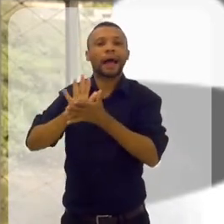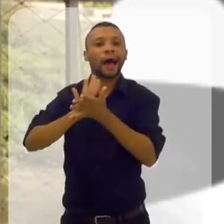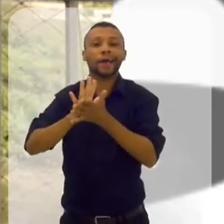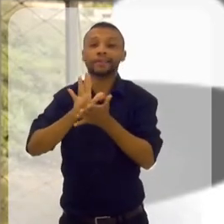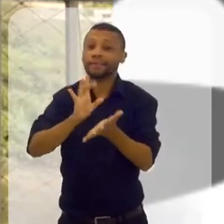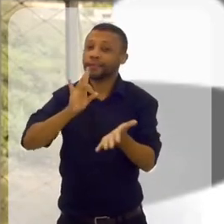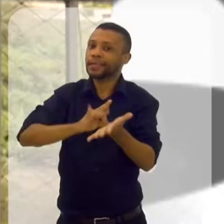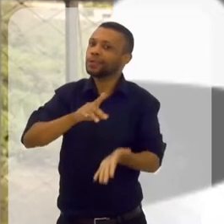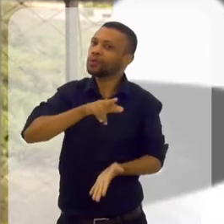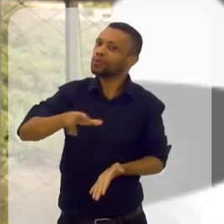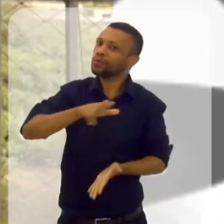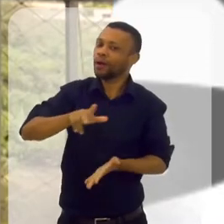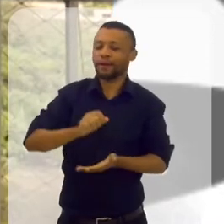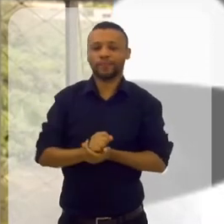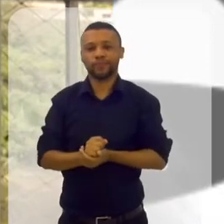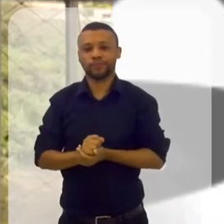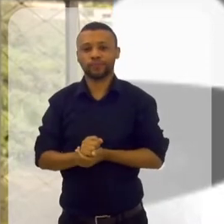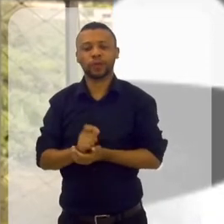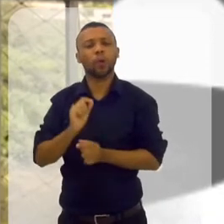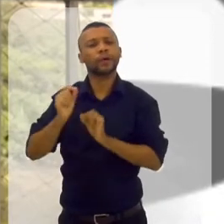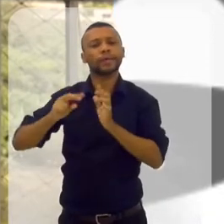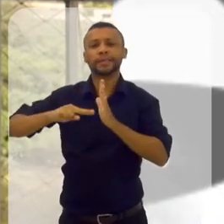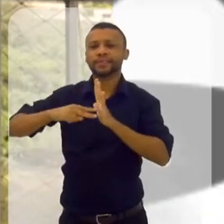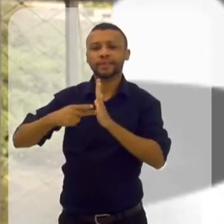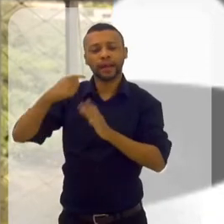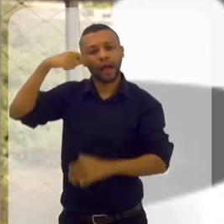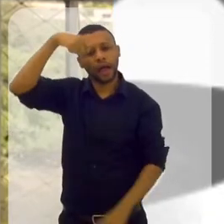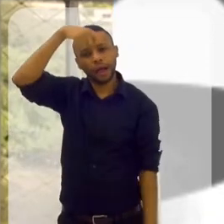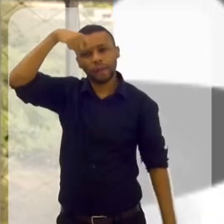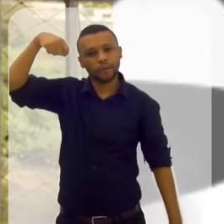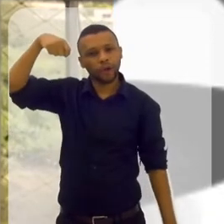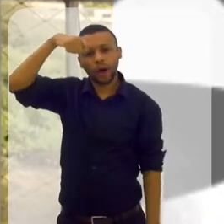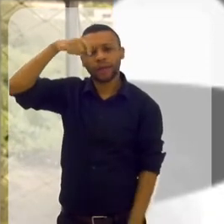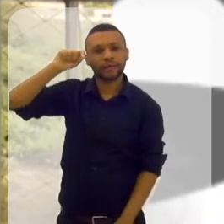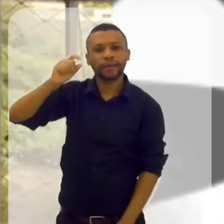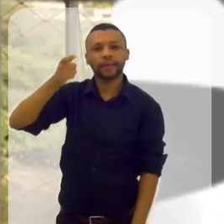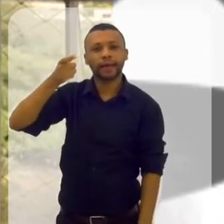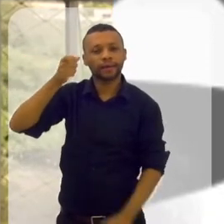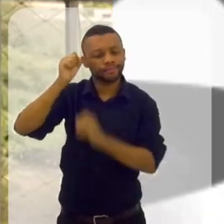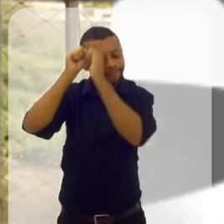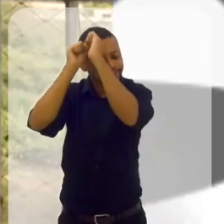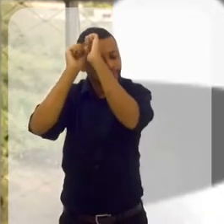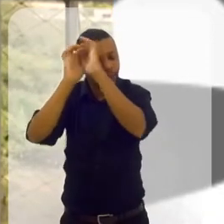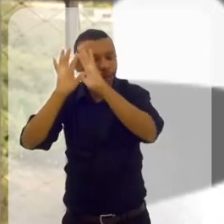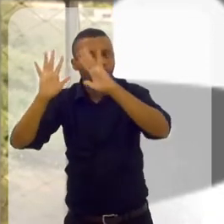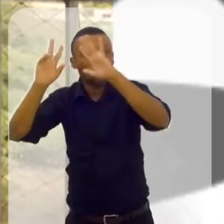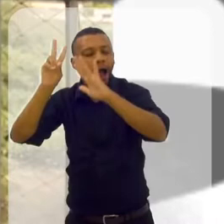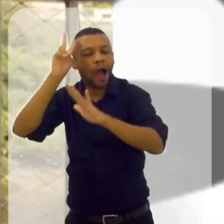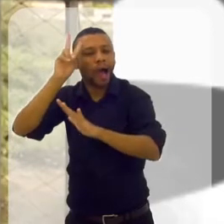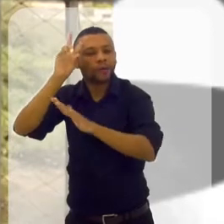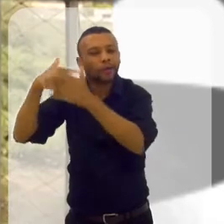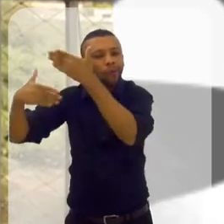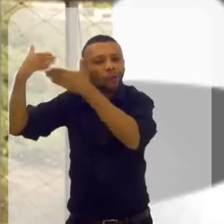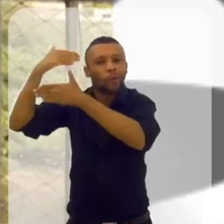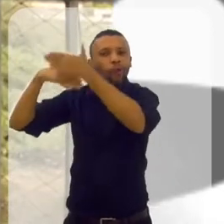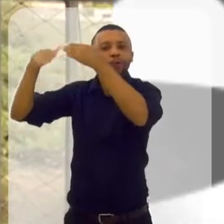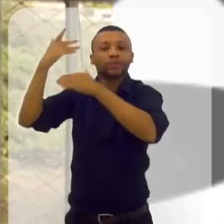hipnose nada mais é do que você acessar as memórias que estão no seu subconsciente.